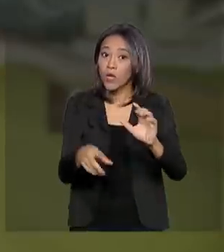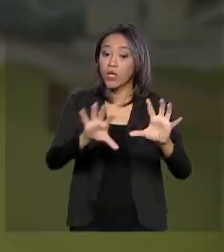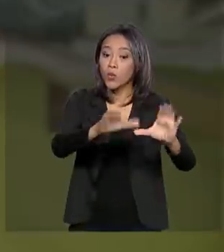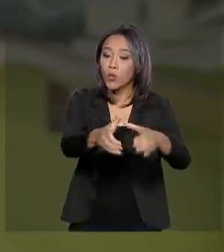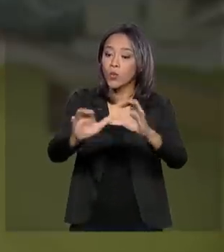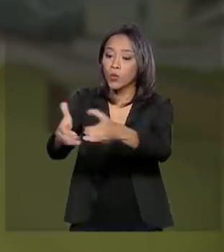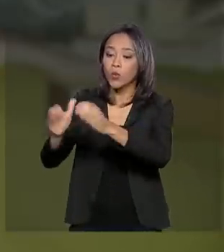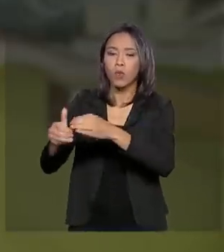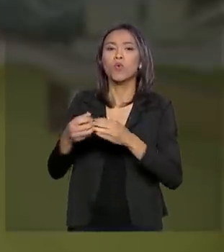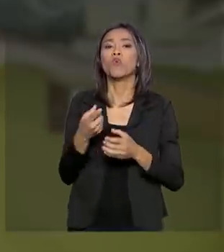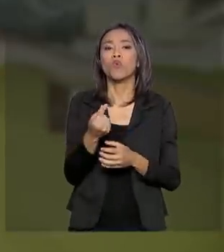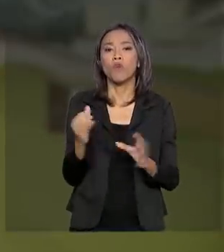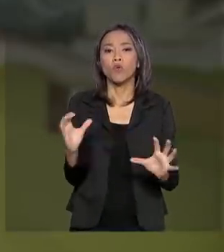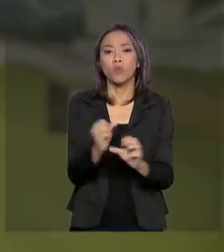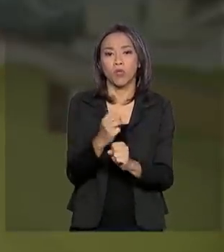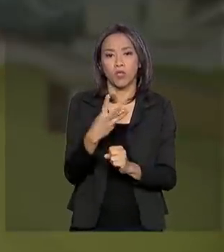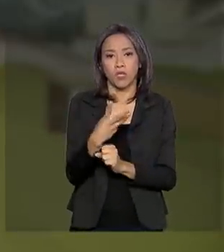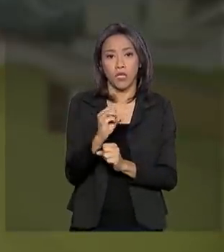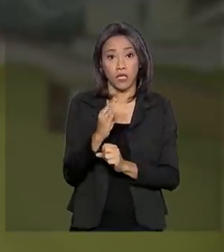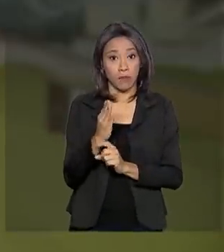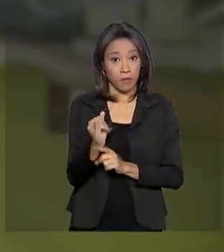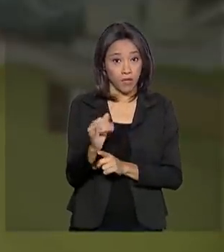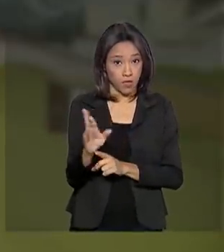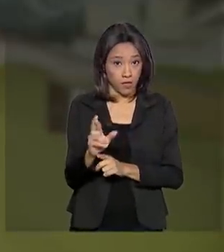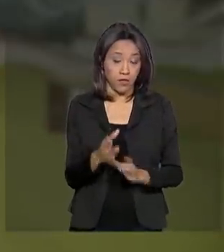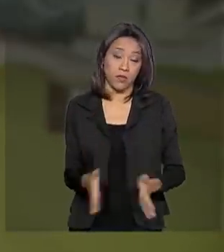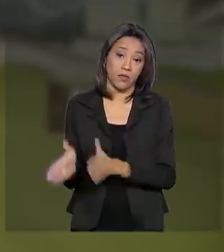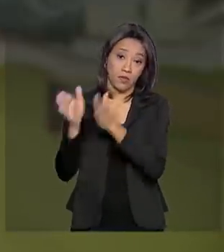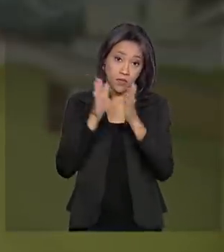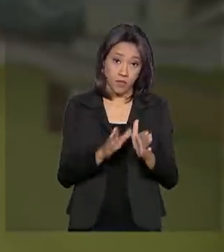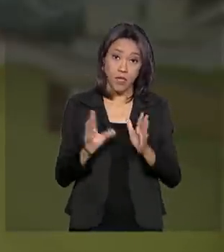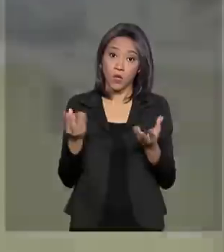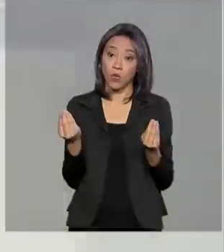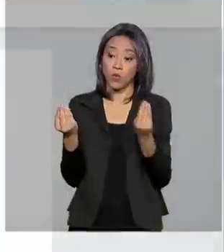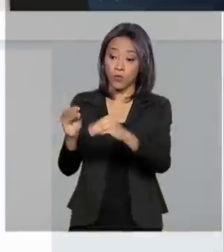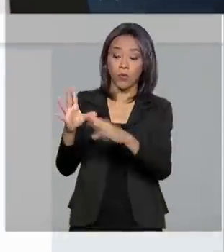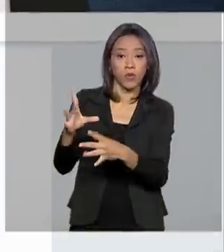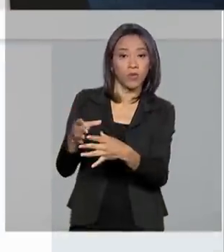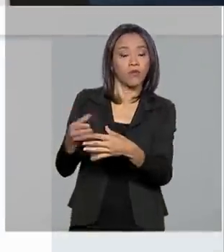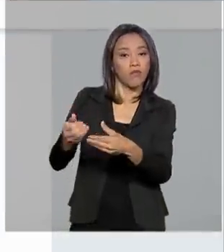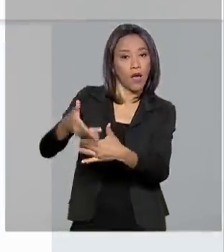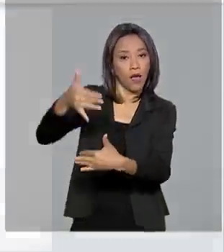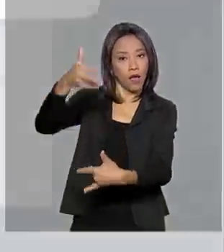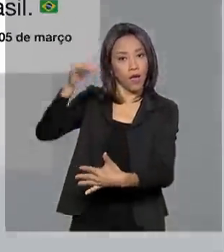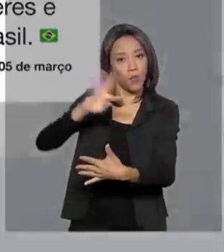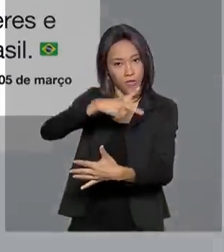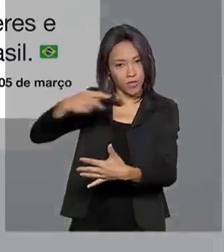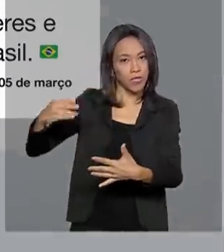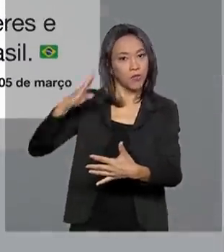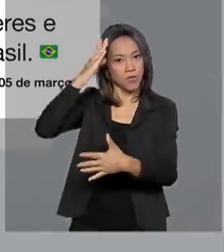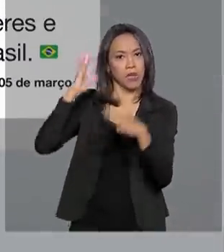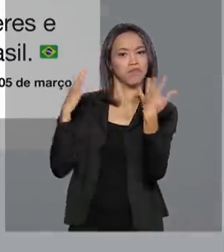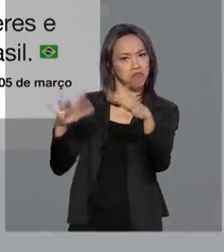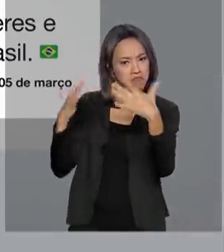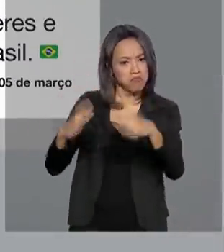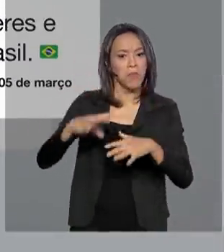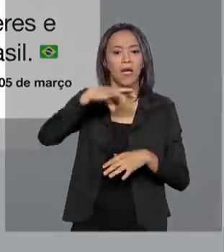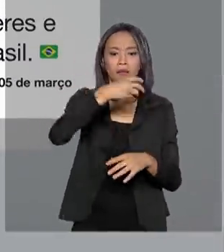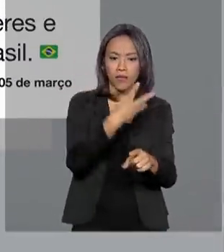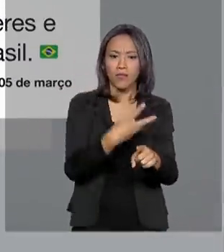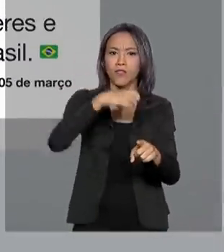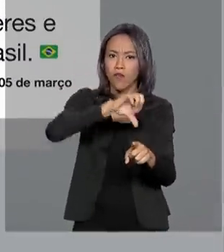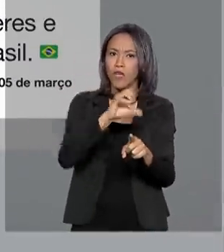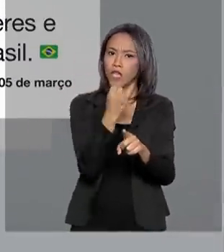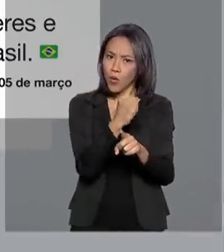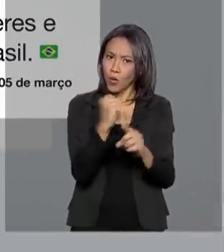valor de 30 bilhões de reais. No Twitter, o presidente Jair Bolsonaro comemorou a decisão do parlamento por 398 votos